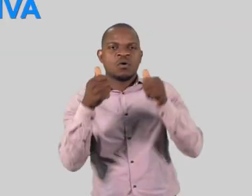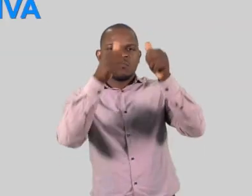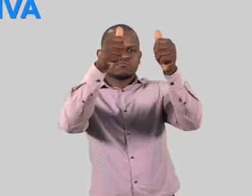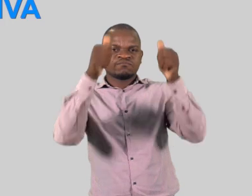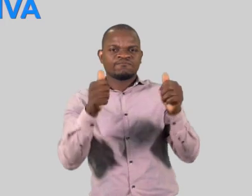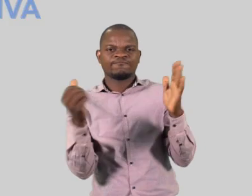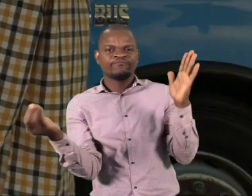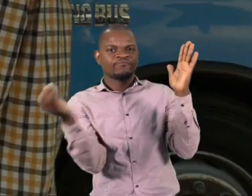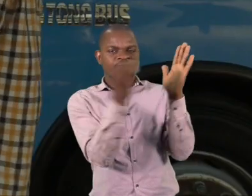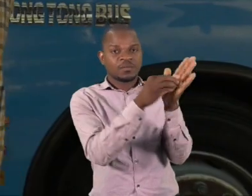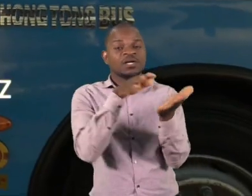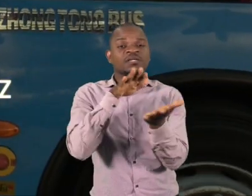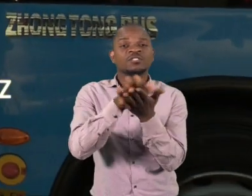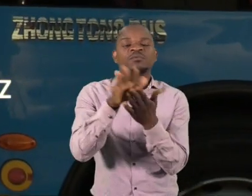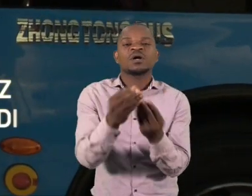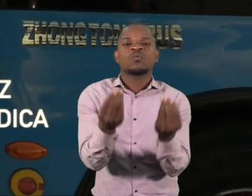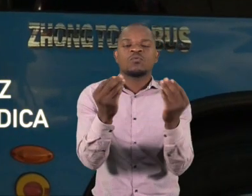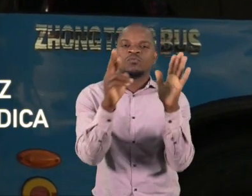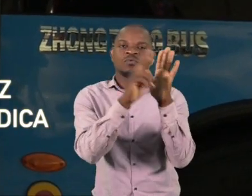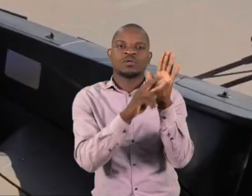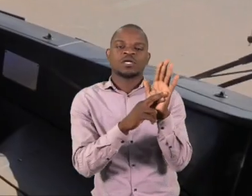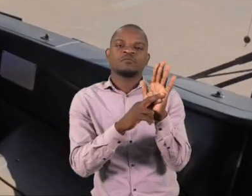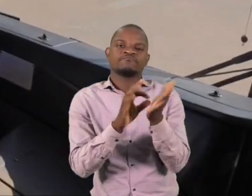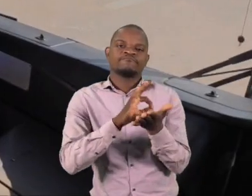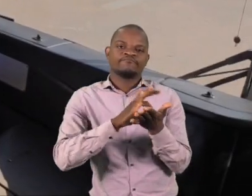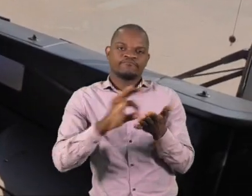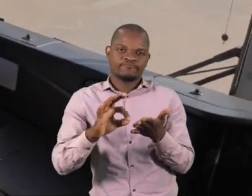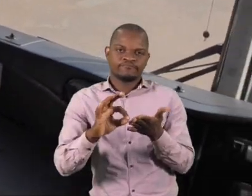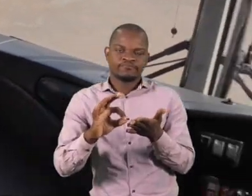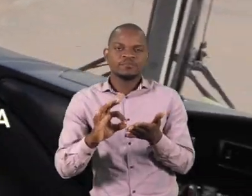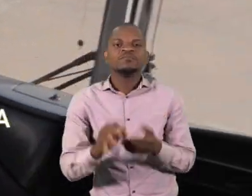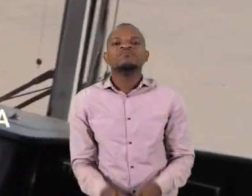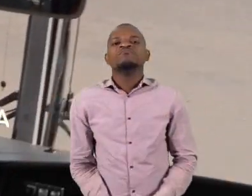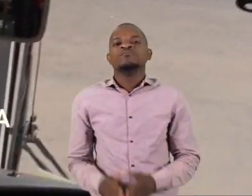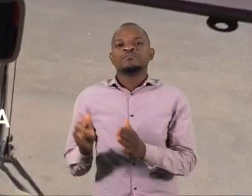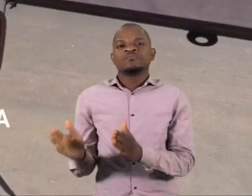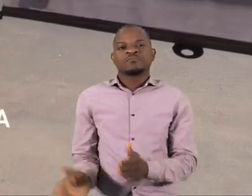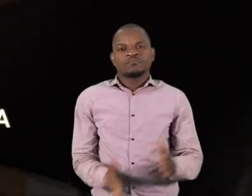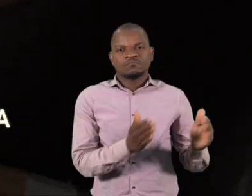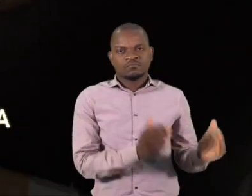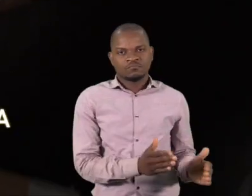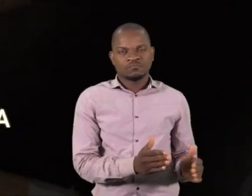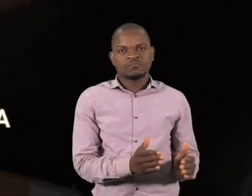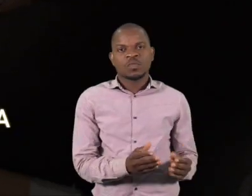no transporte público um cartaz com linguagem clara que indica todo o processo de desinfecção e segurança.